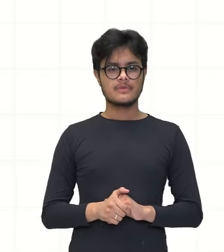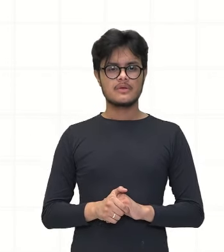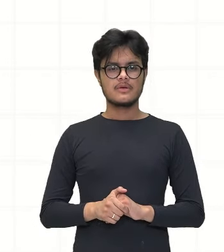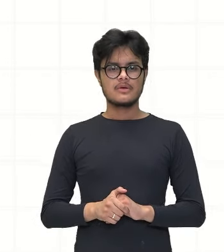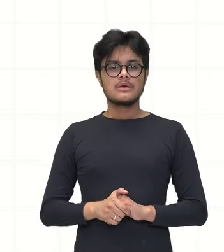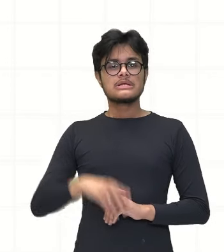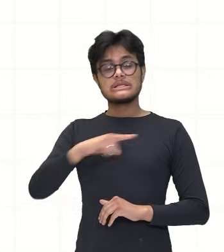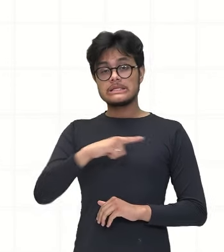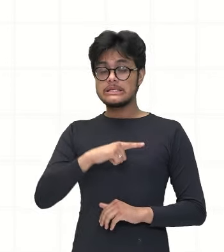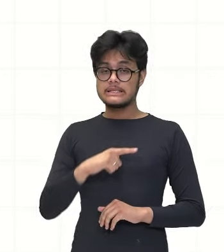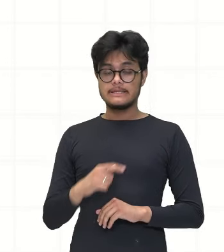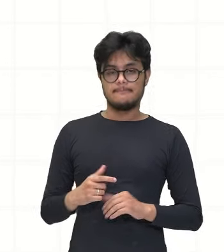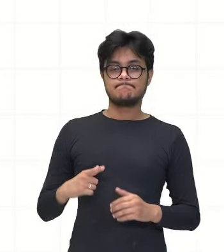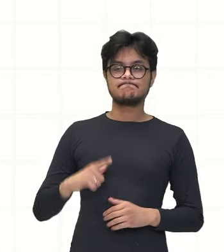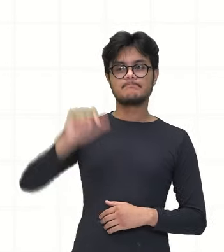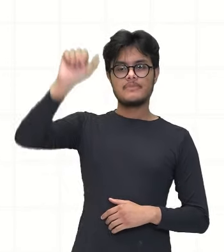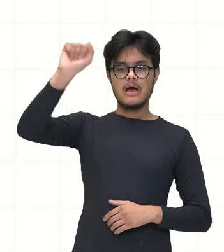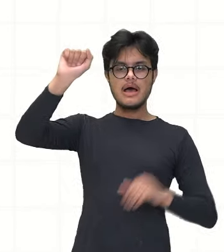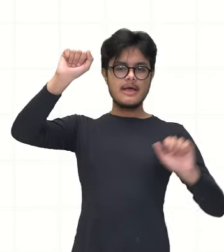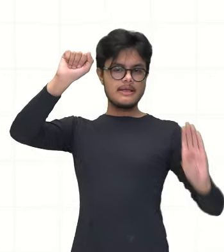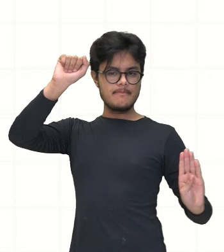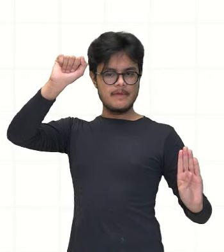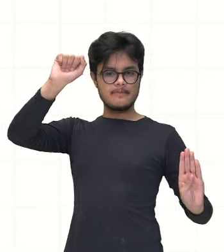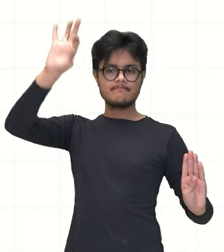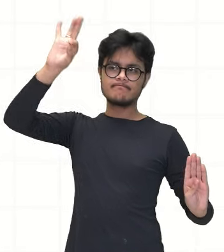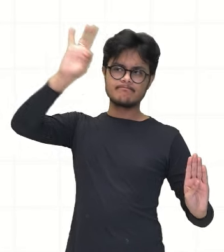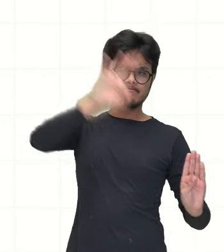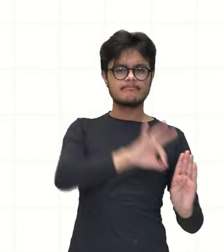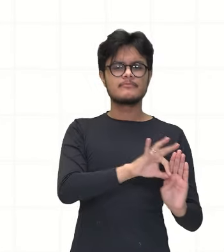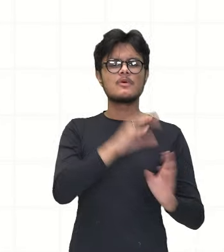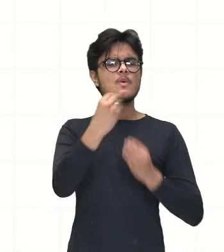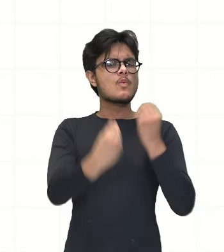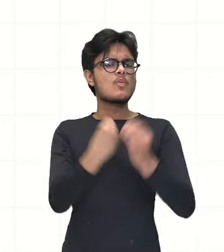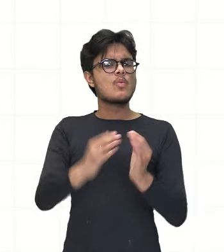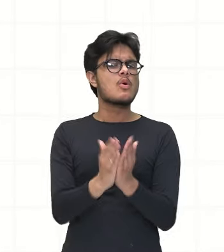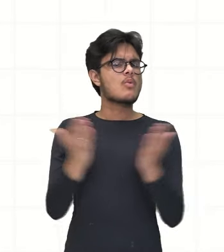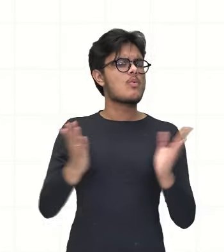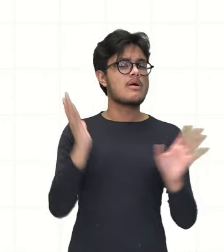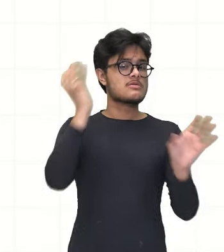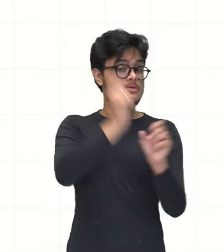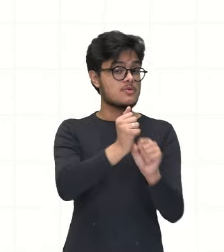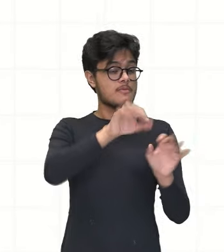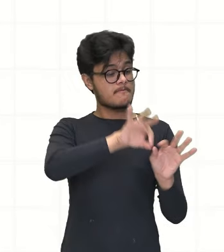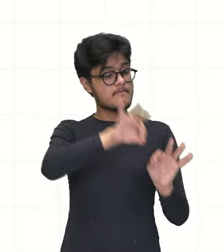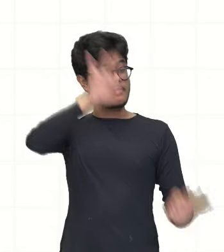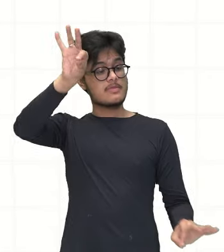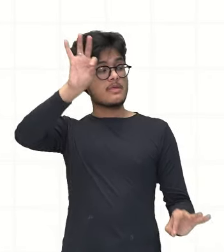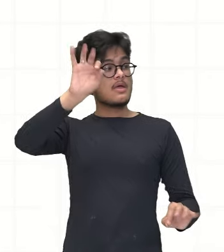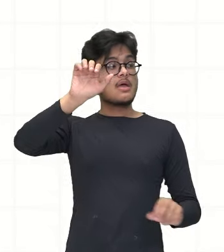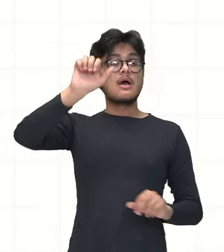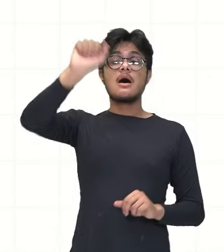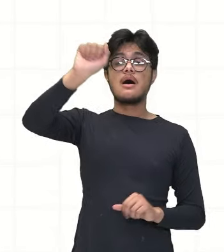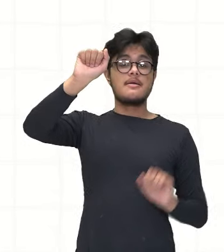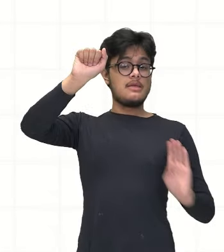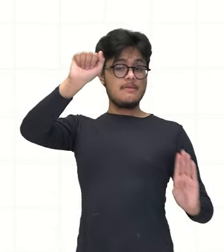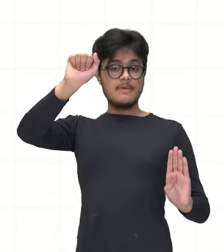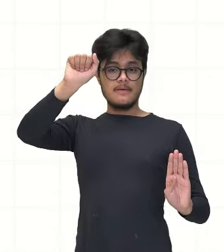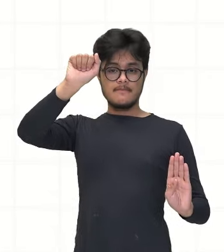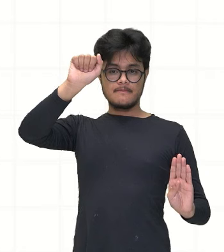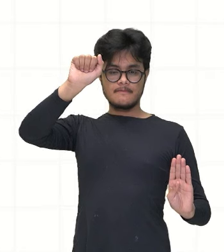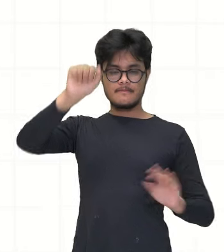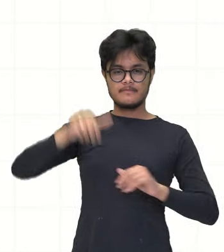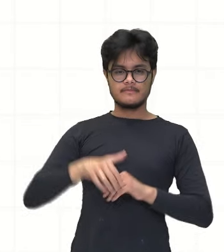entre os pontos A e B, né? Então, olha só, eu quero saber qual a distância entre os pontos A e B.